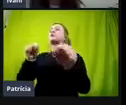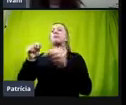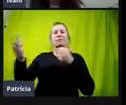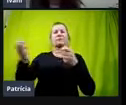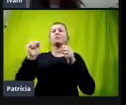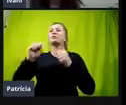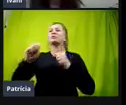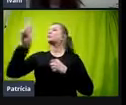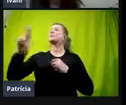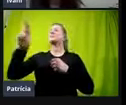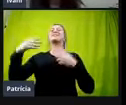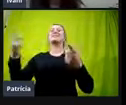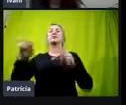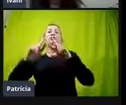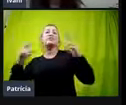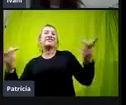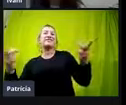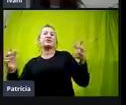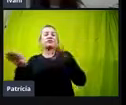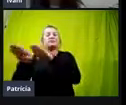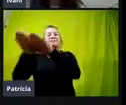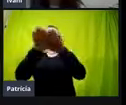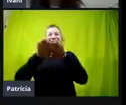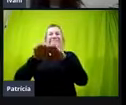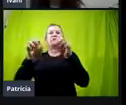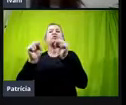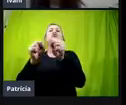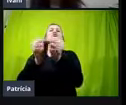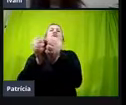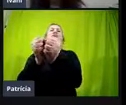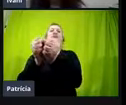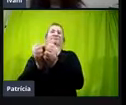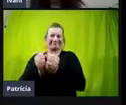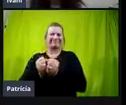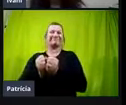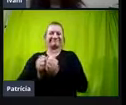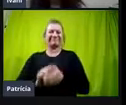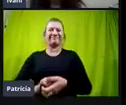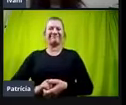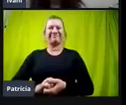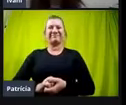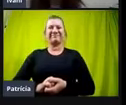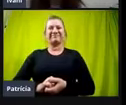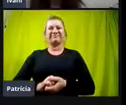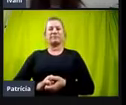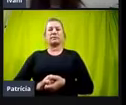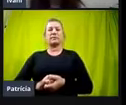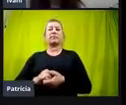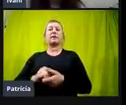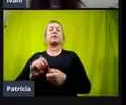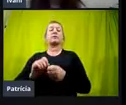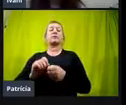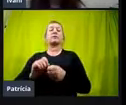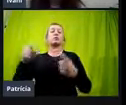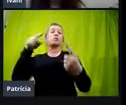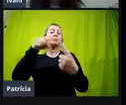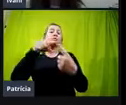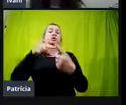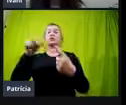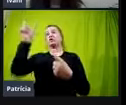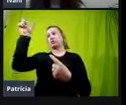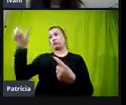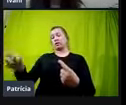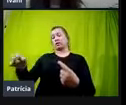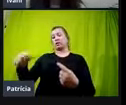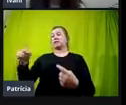chegar junto ali, né, o final disso aí fazendo aquilo que é o objetivo dele, né, o meu,